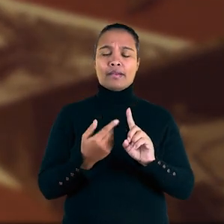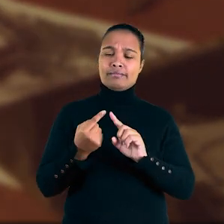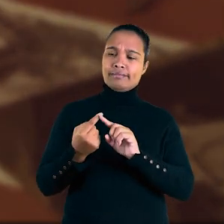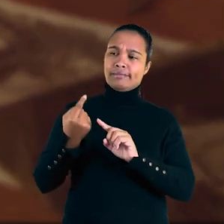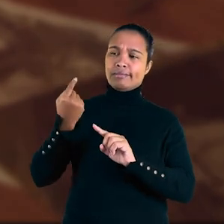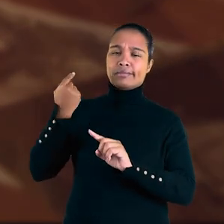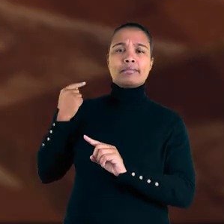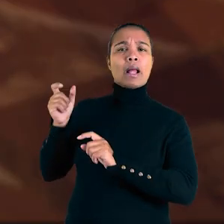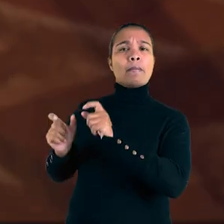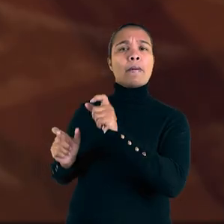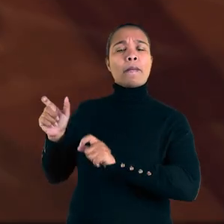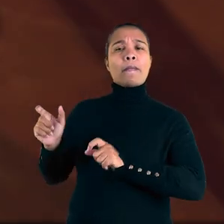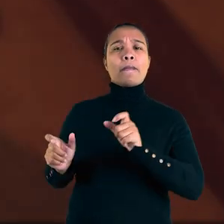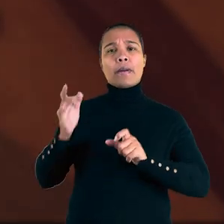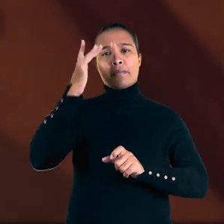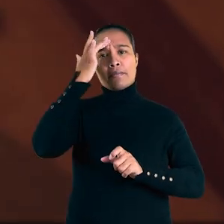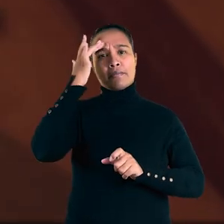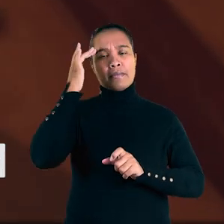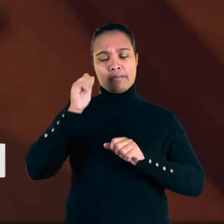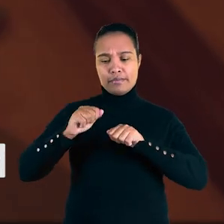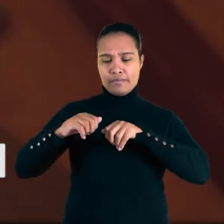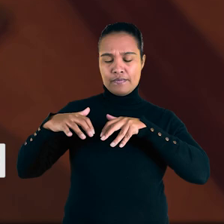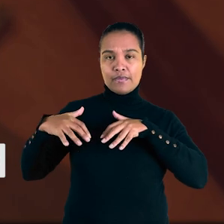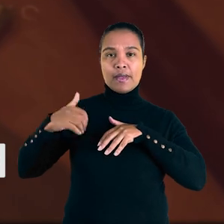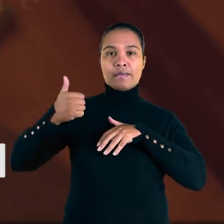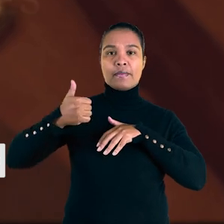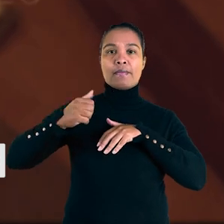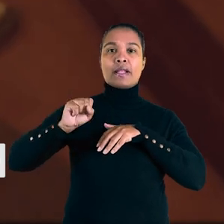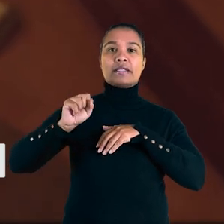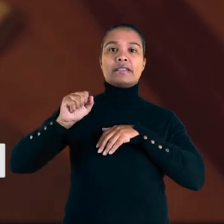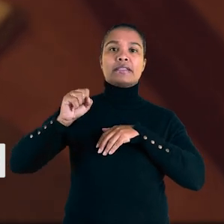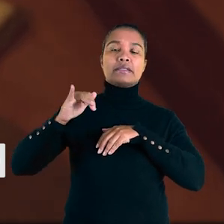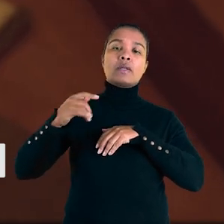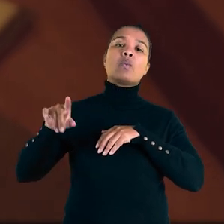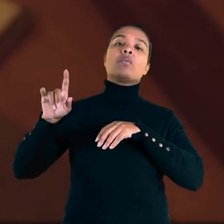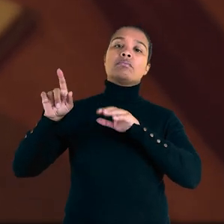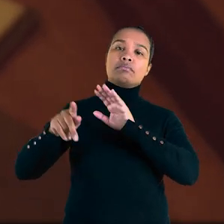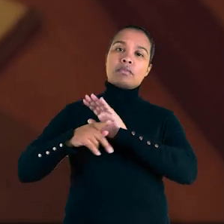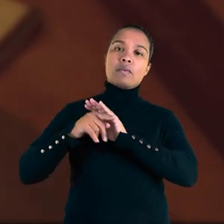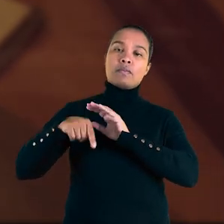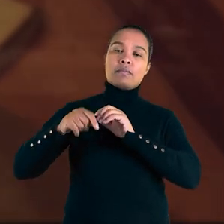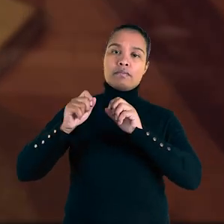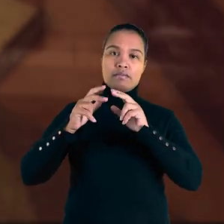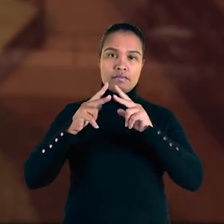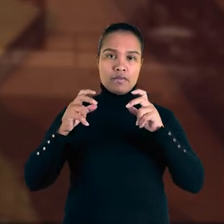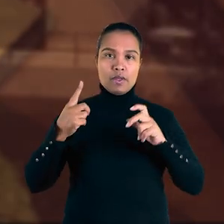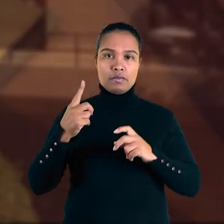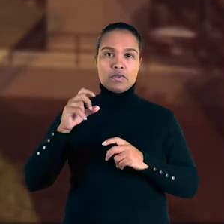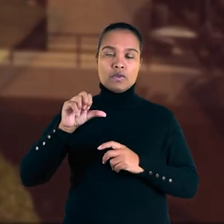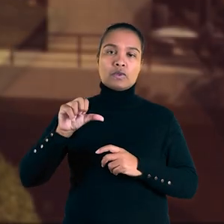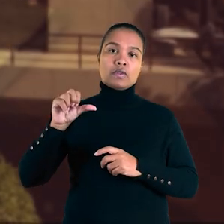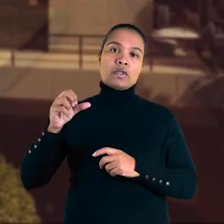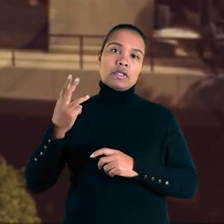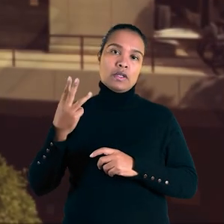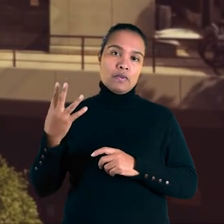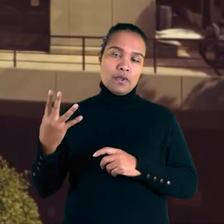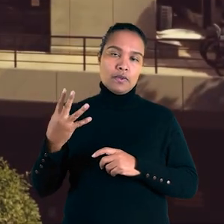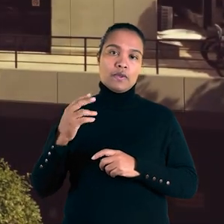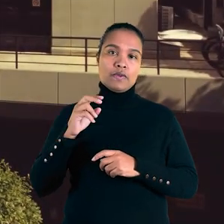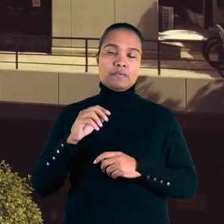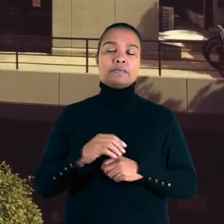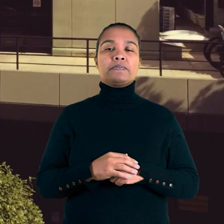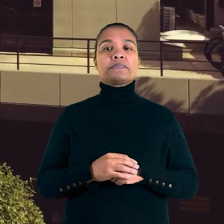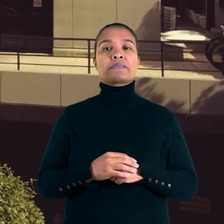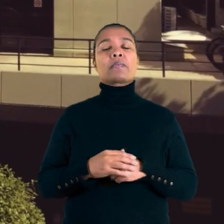especial aos pioneiros que participaram da primeira sessão das juntas de conciliação e julgamento de Florianópolis, em 5 de junho de